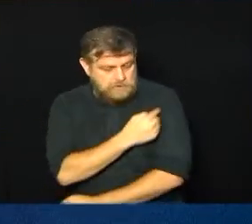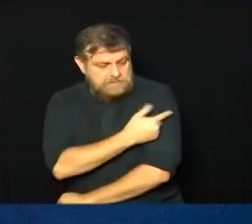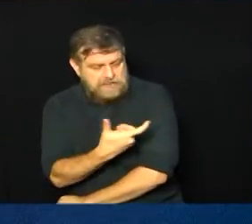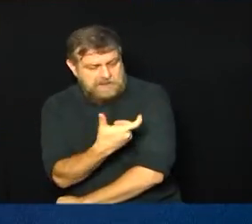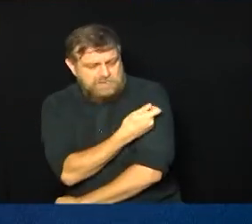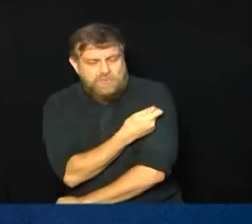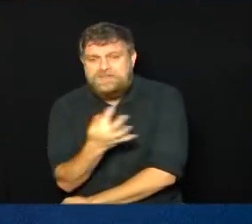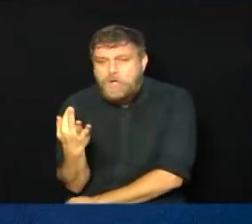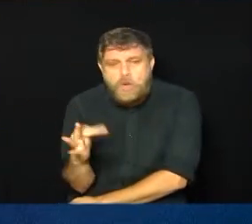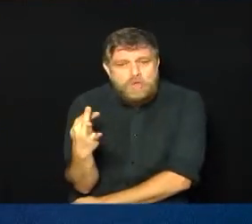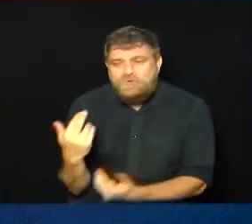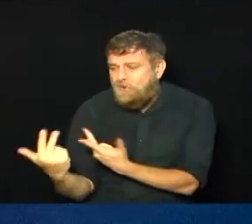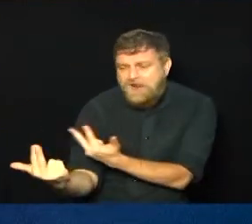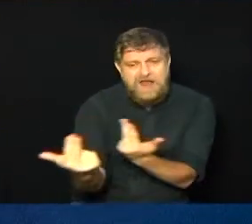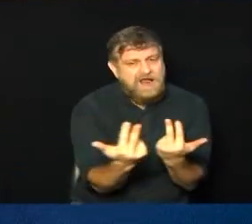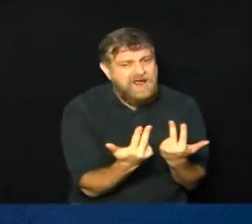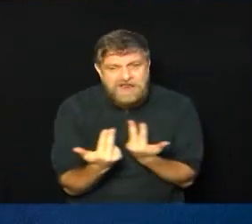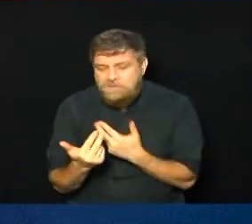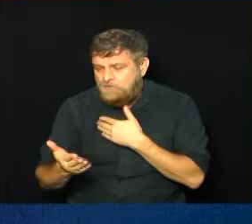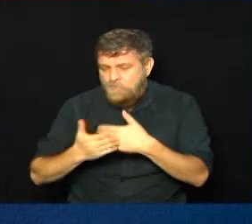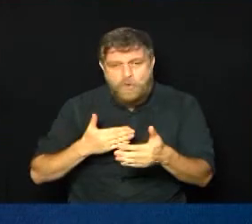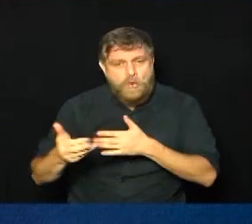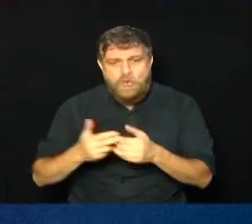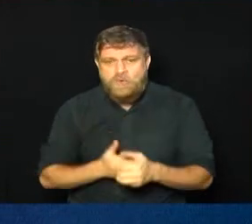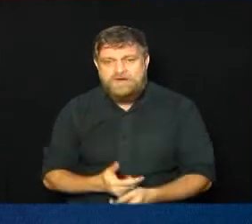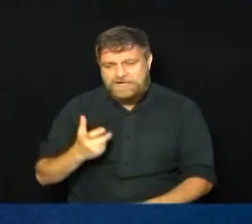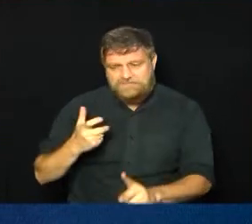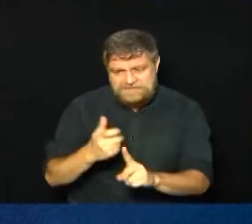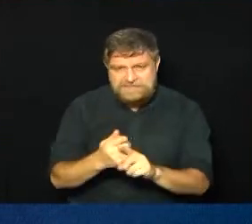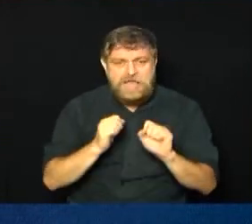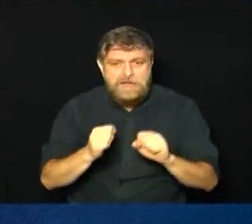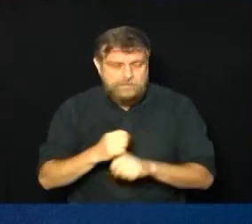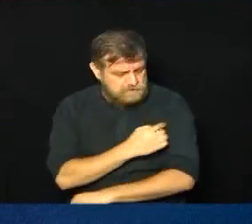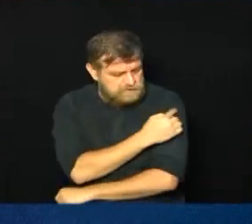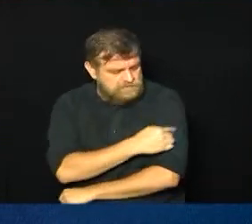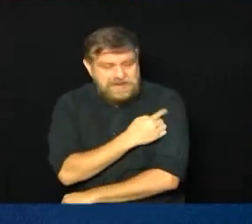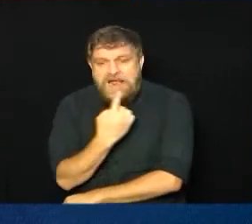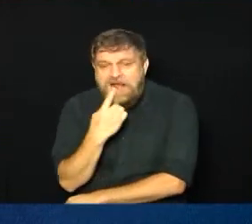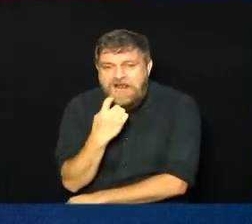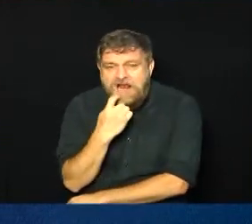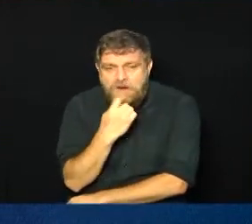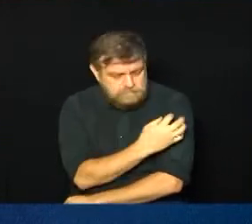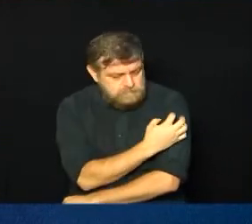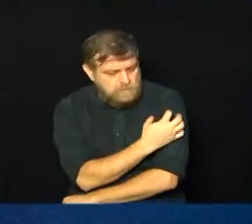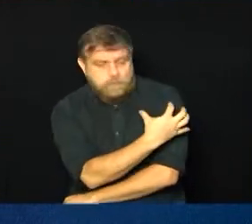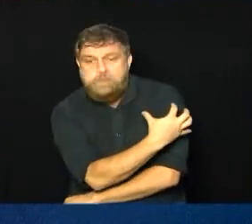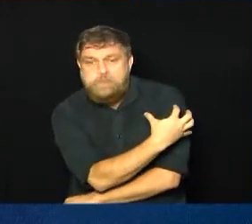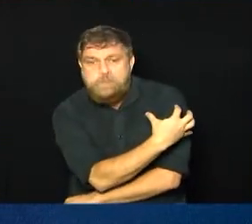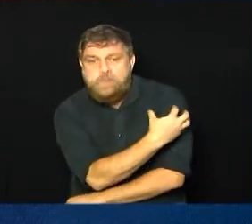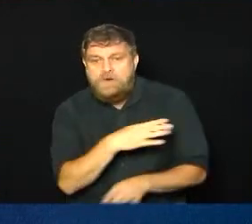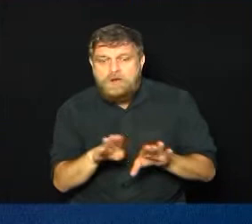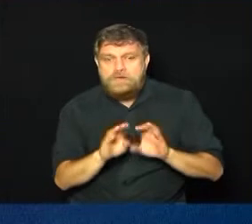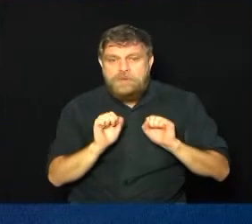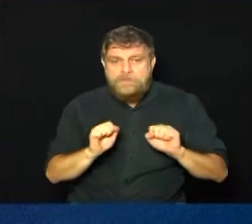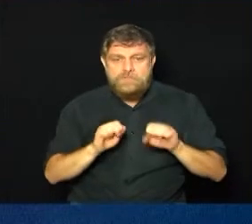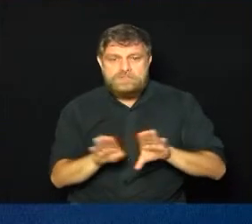como qualquer outra vacina que as crianças fazem, dor, pode ficar vermelho, pode ficar inchado, pode aparecer uma